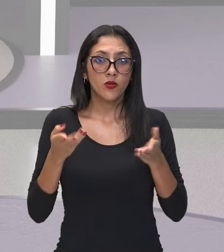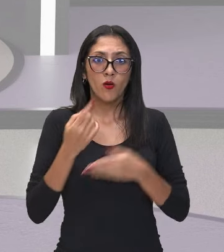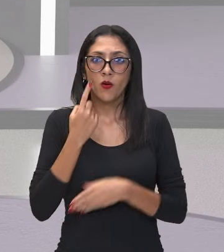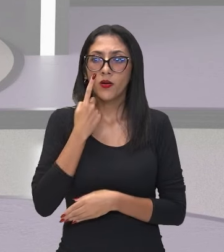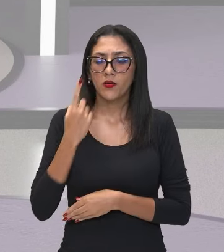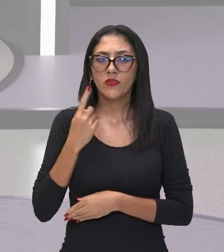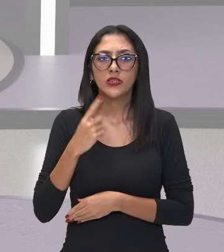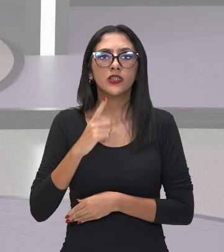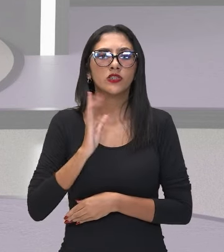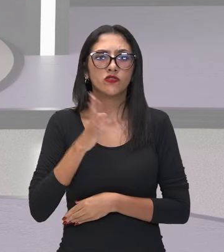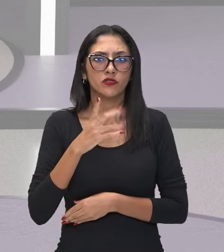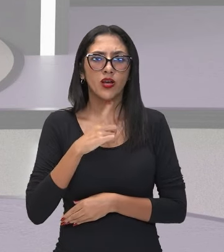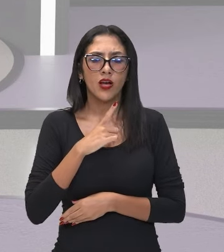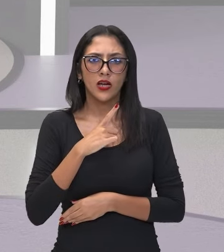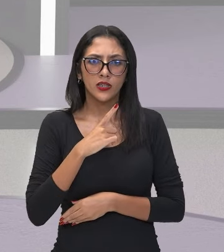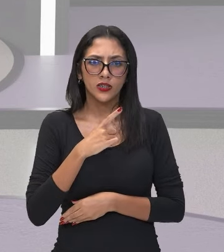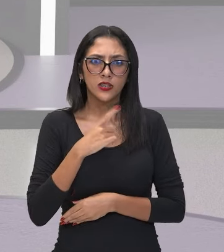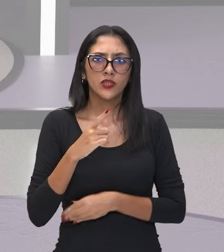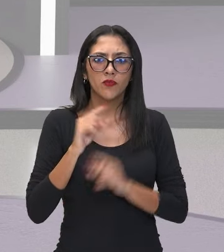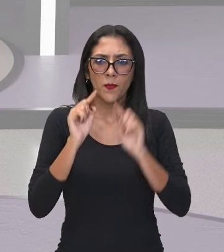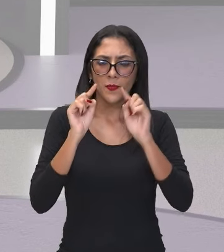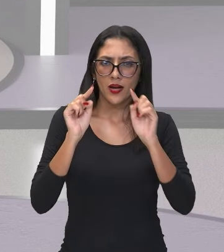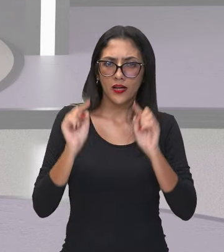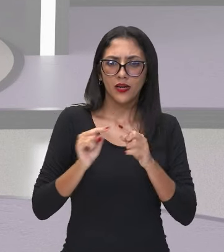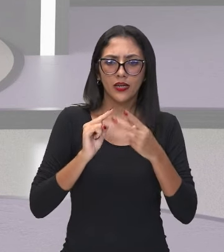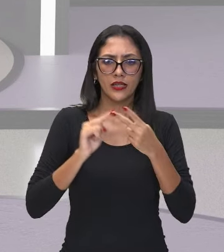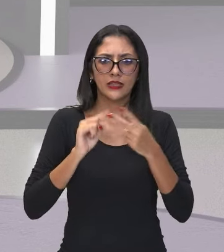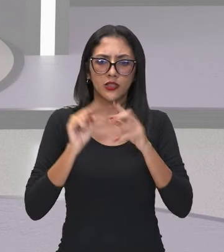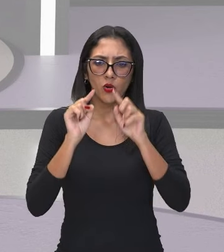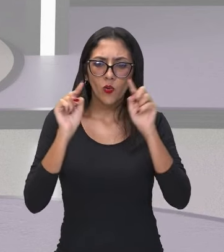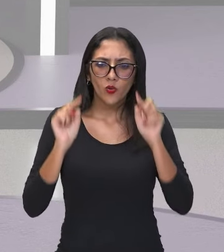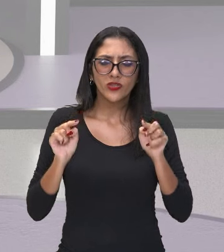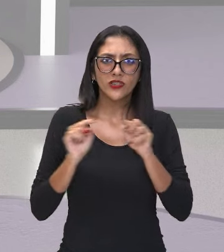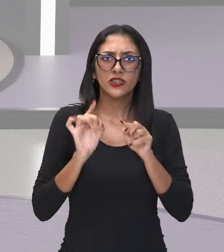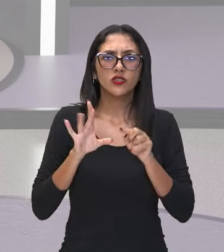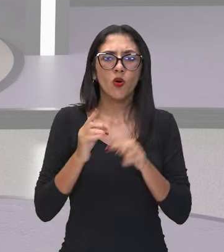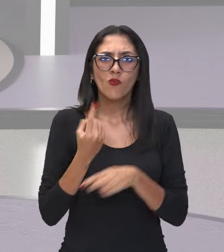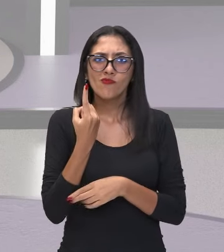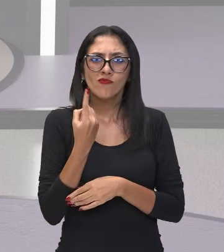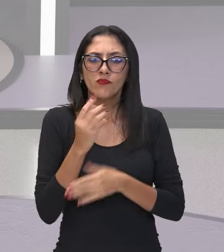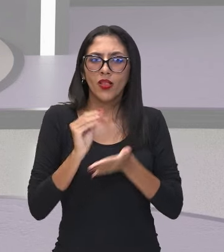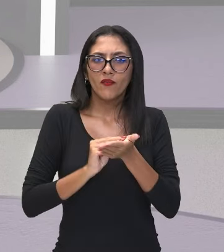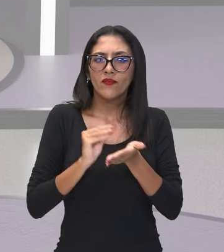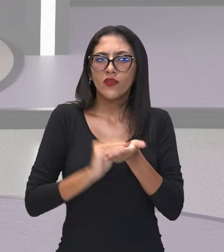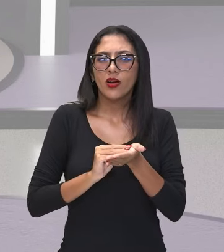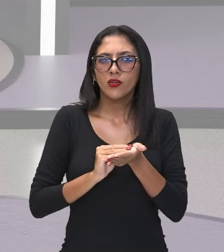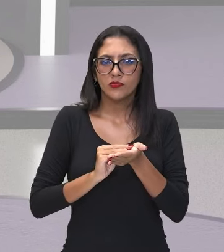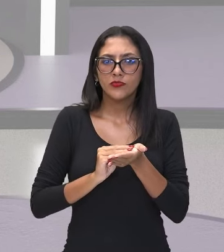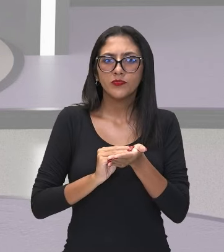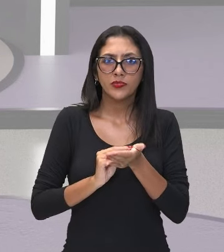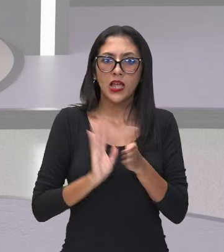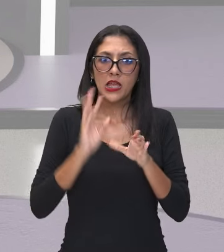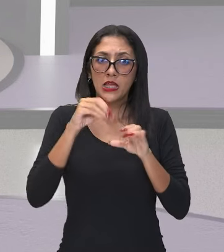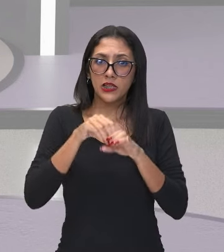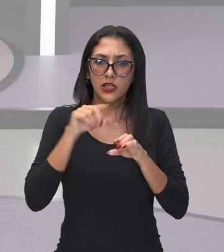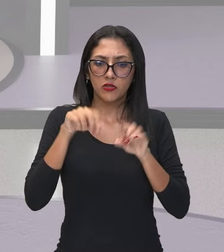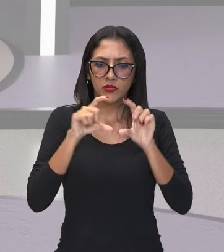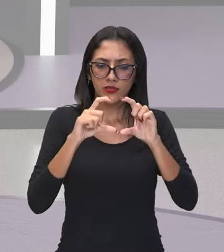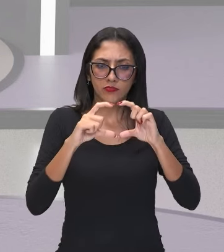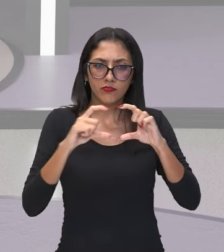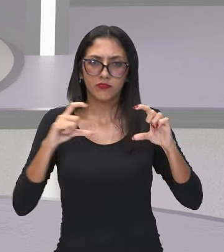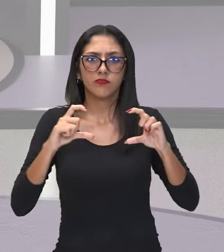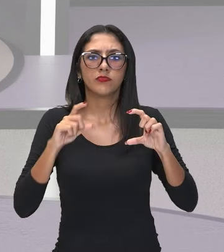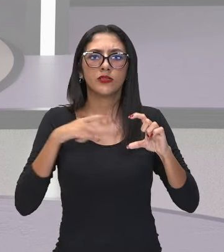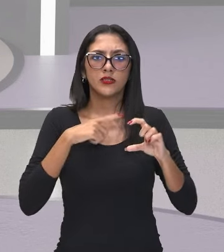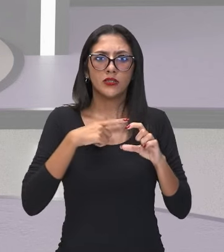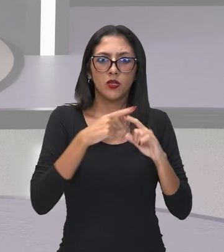nós eliminamos parêntese, colchete. E ficamos aí só com a chave. E que lá dentro da chave nós temos uma